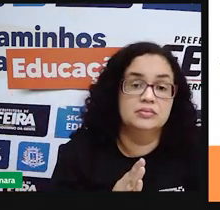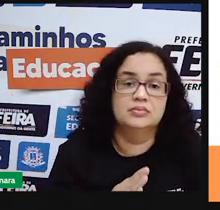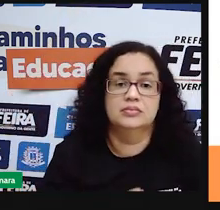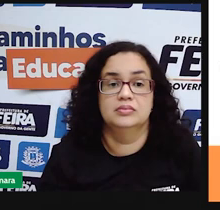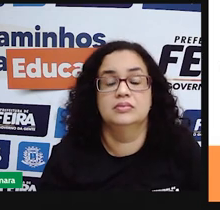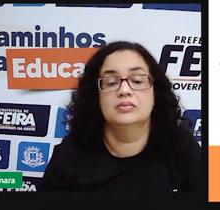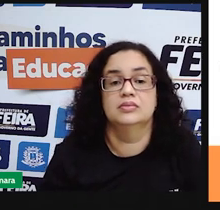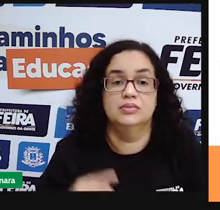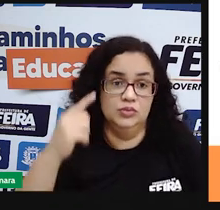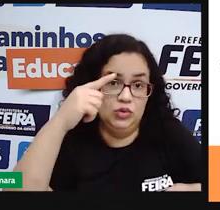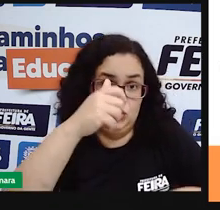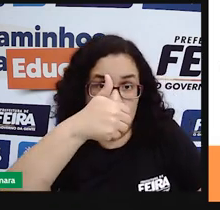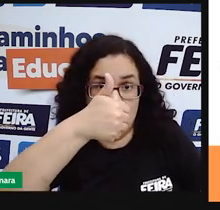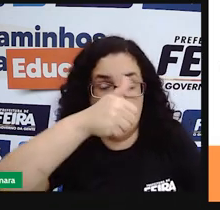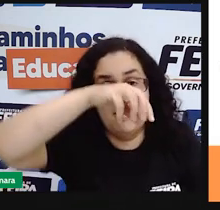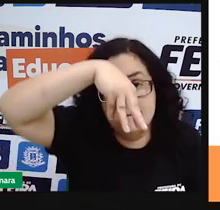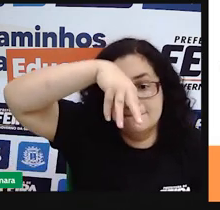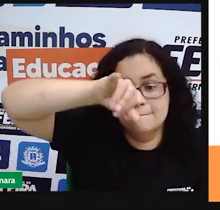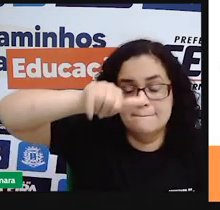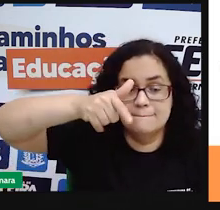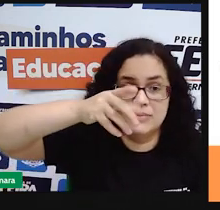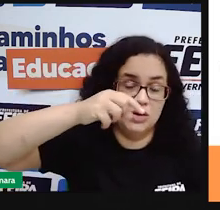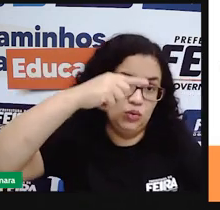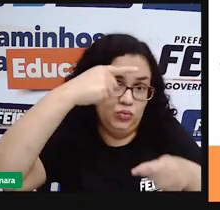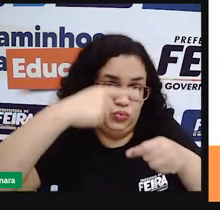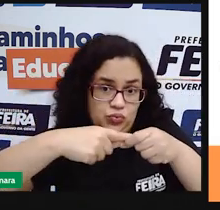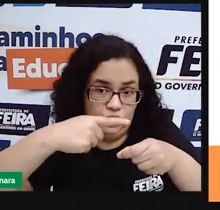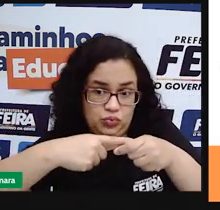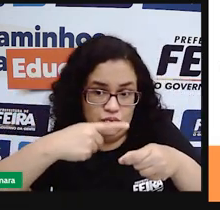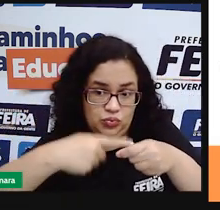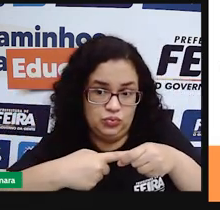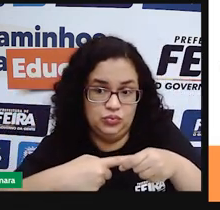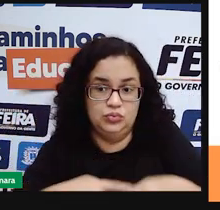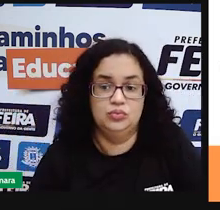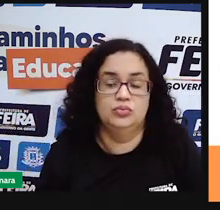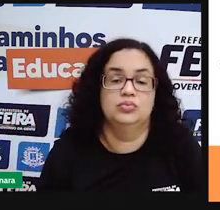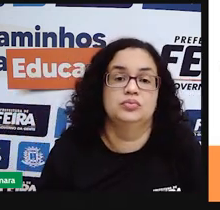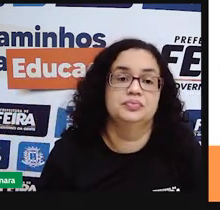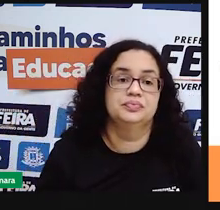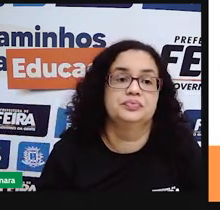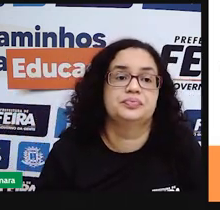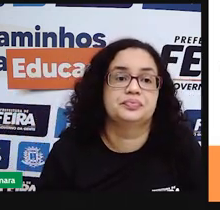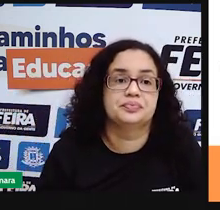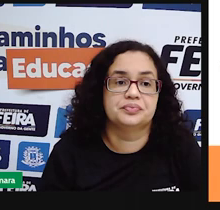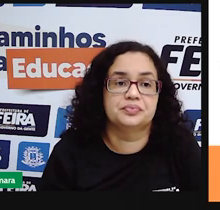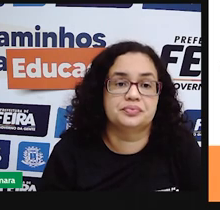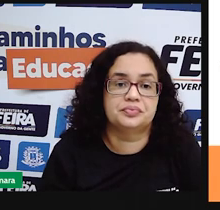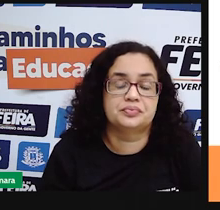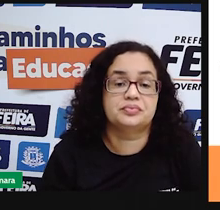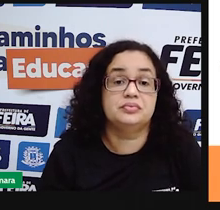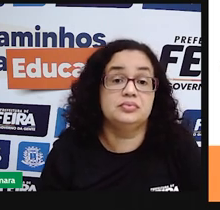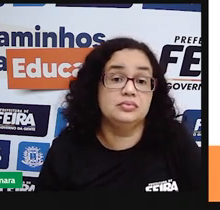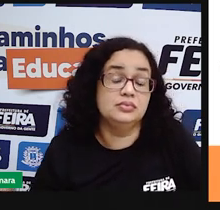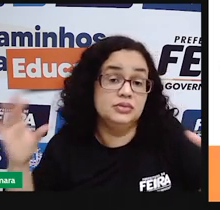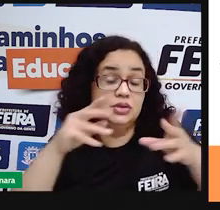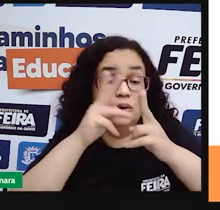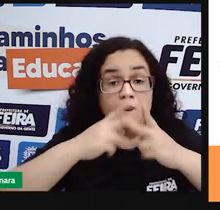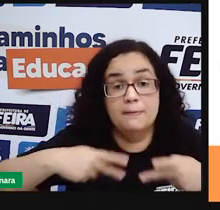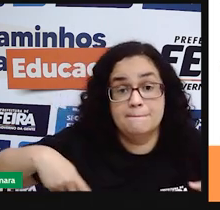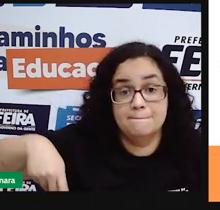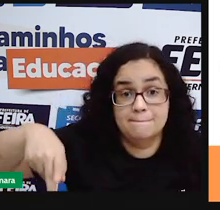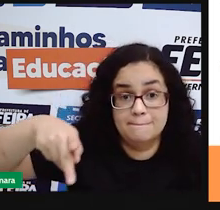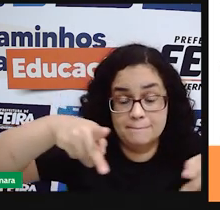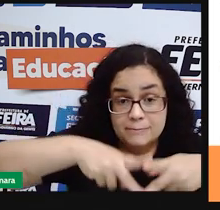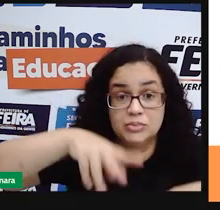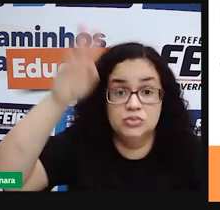interior. Somando aí a existência de 3 milhões de indígenas em relação à população indígena do